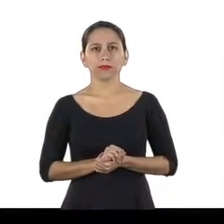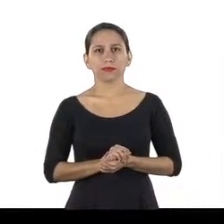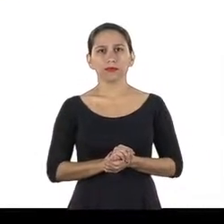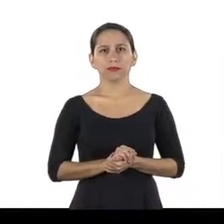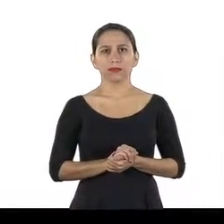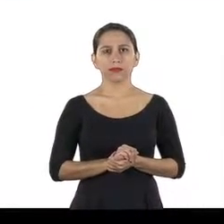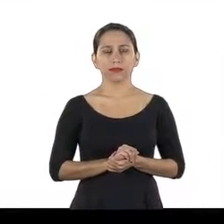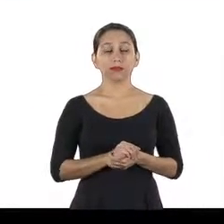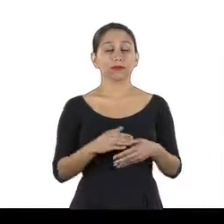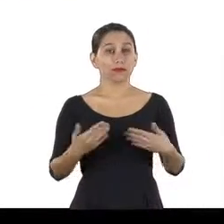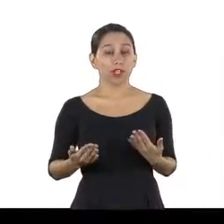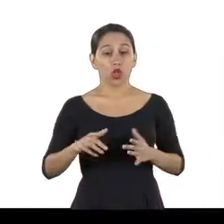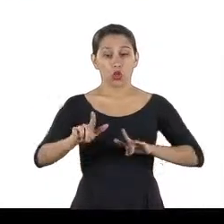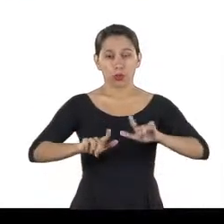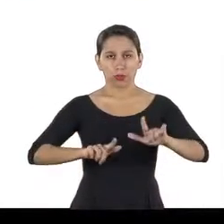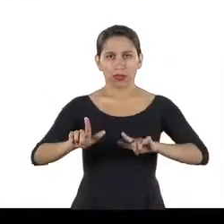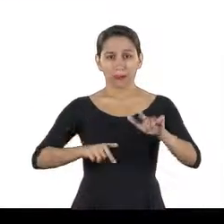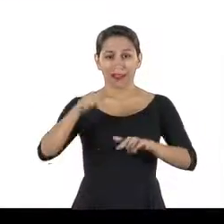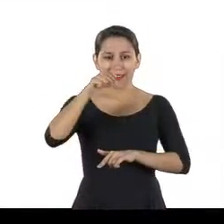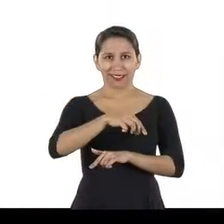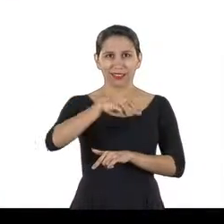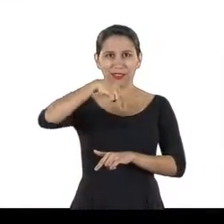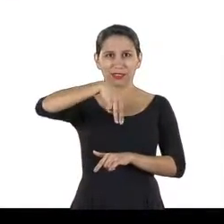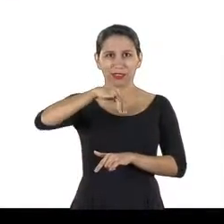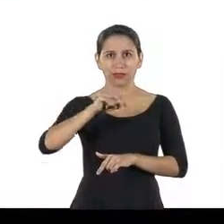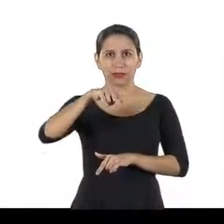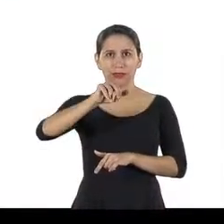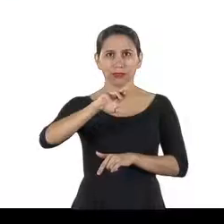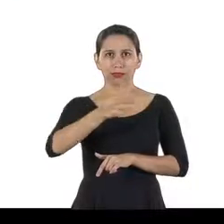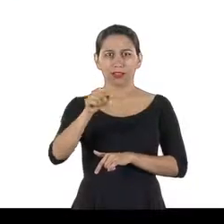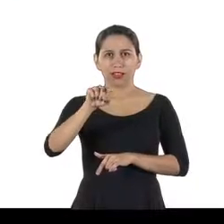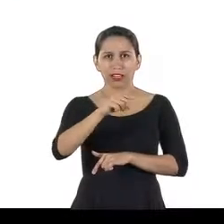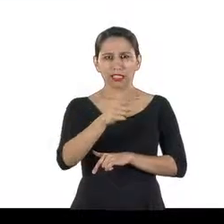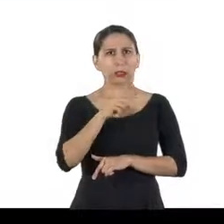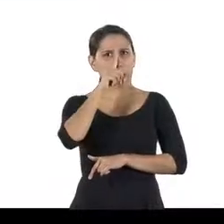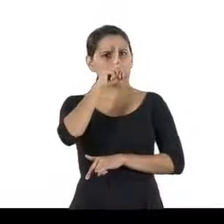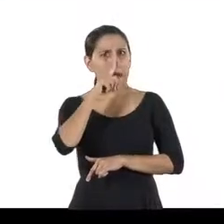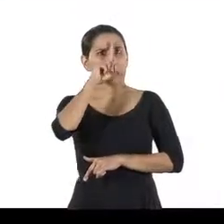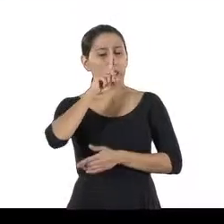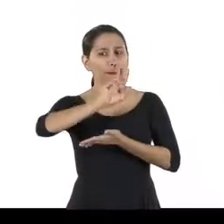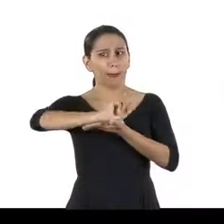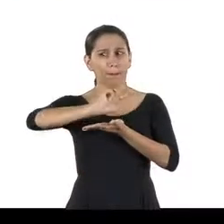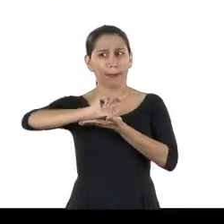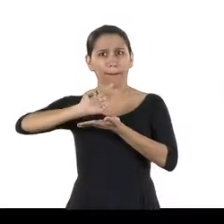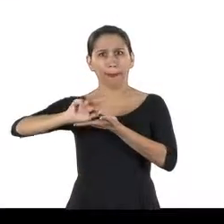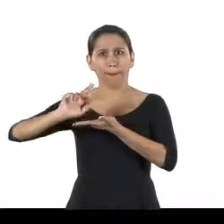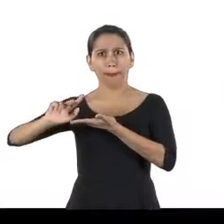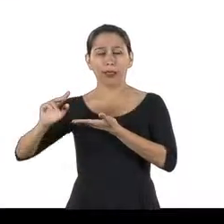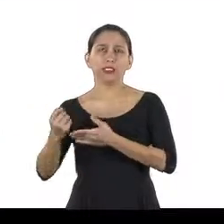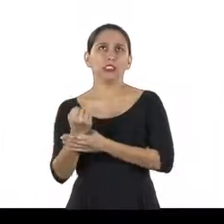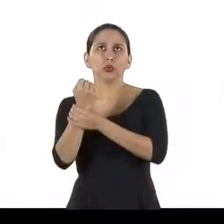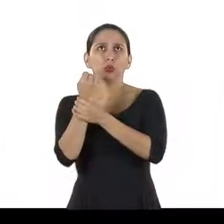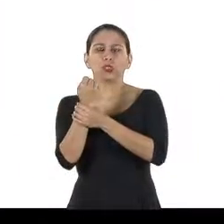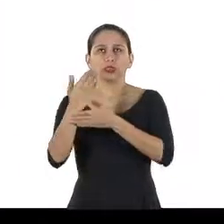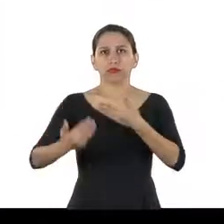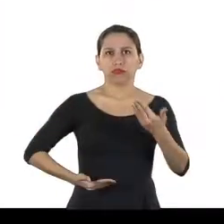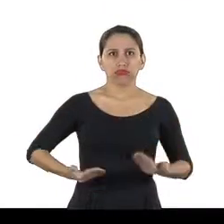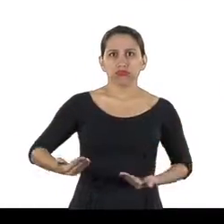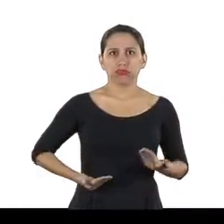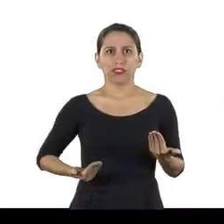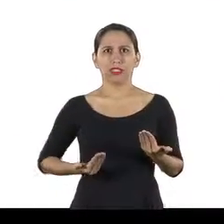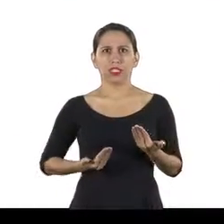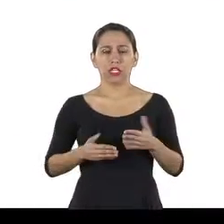Numa atividade como a mineração, os riscos são os mais variados. Segurança do trabalhador, exposição a elementos